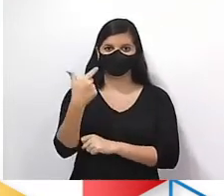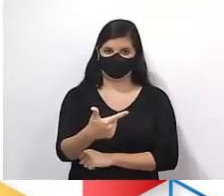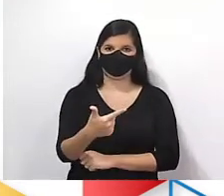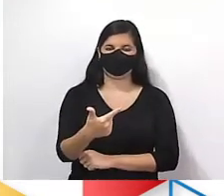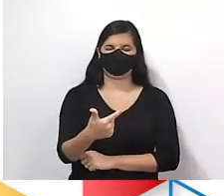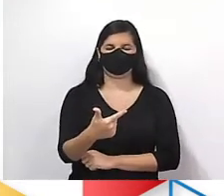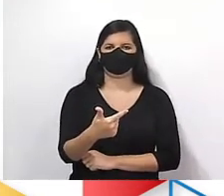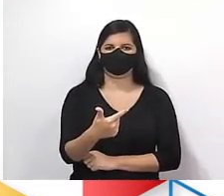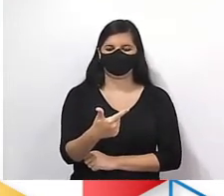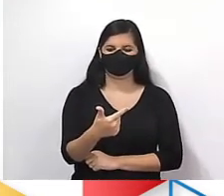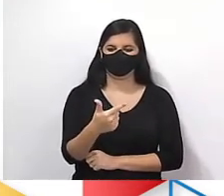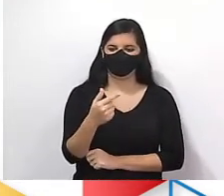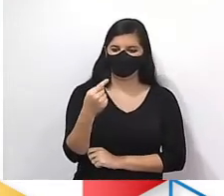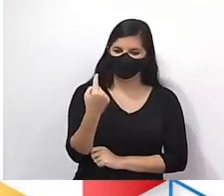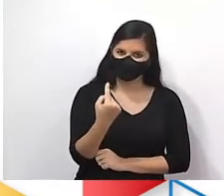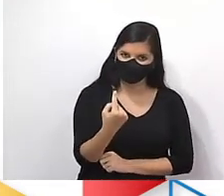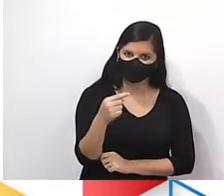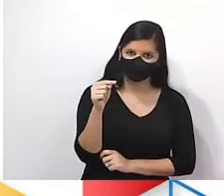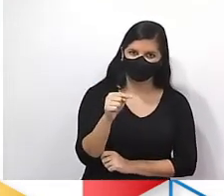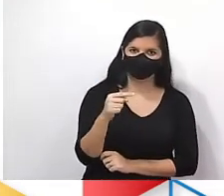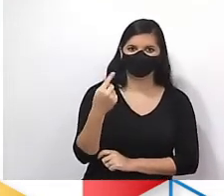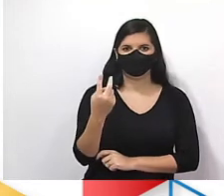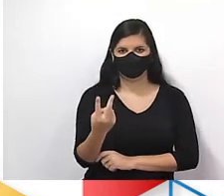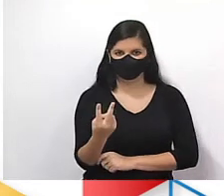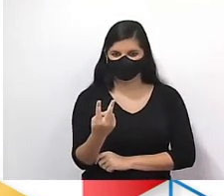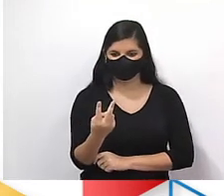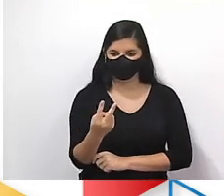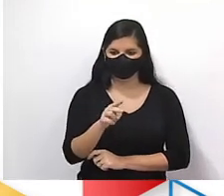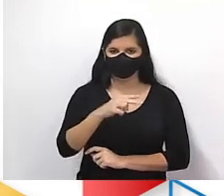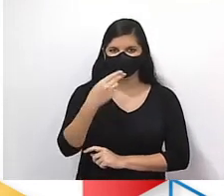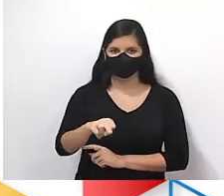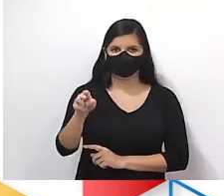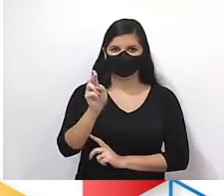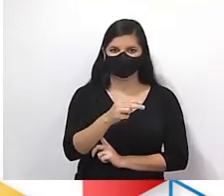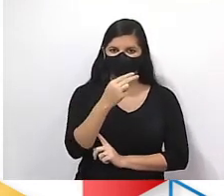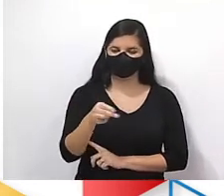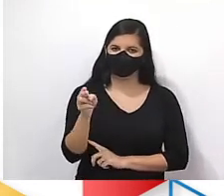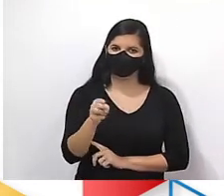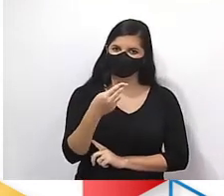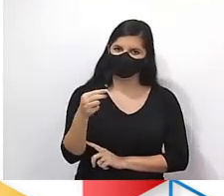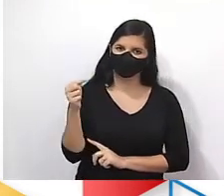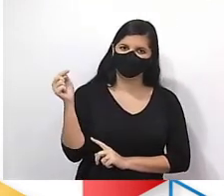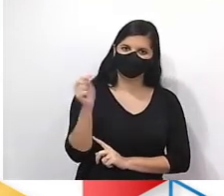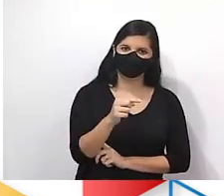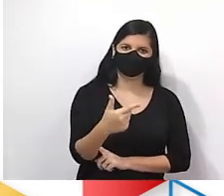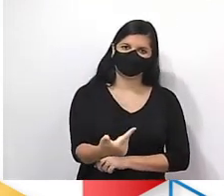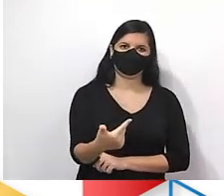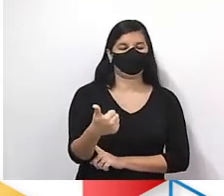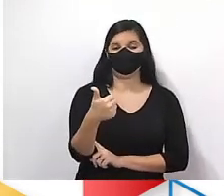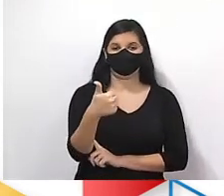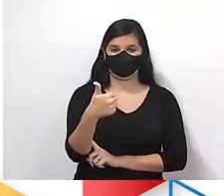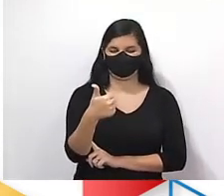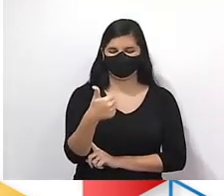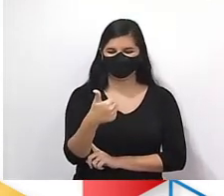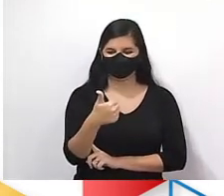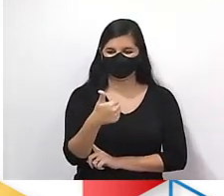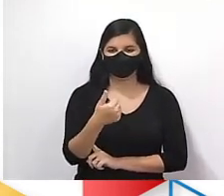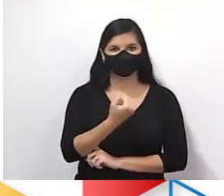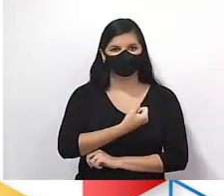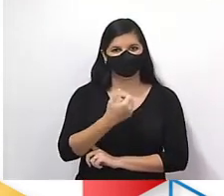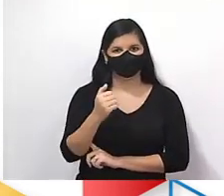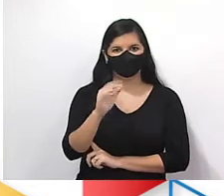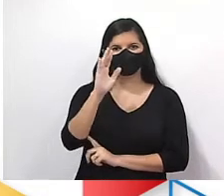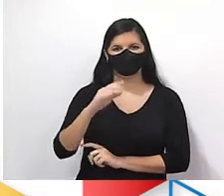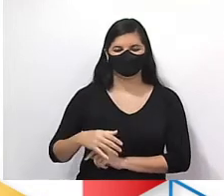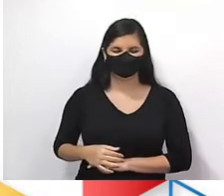bom? Então vai ficar 1 menos 2. Não esquece, por favor. Dar-se o sinal do maior. E